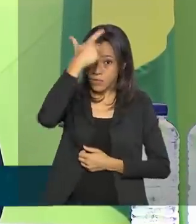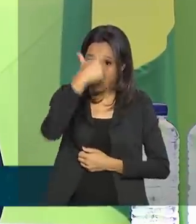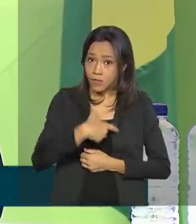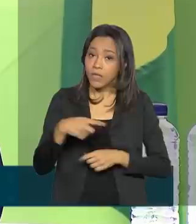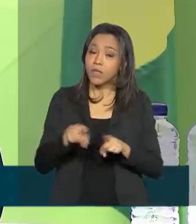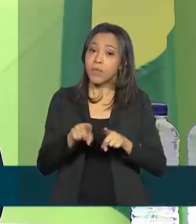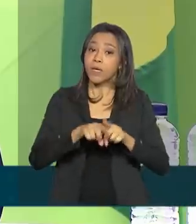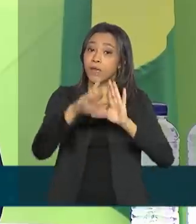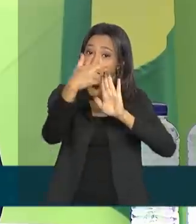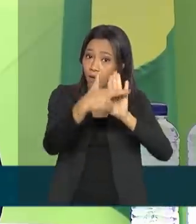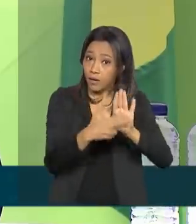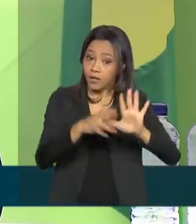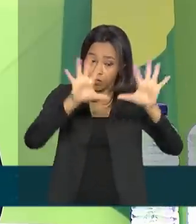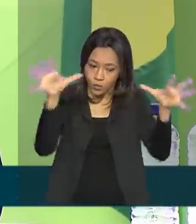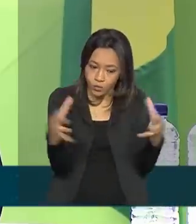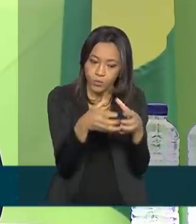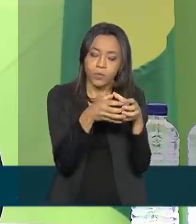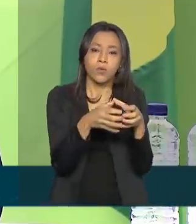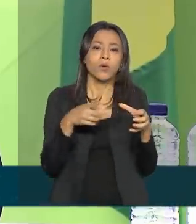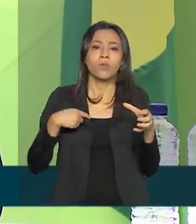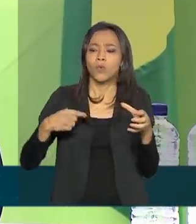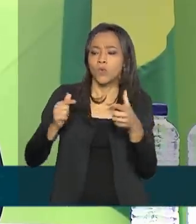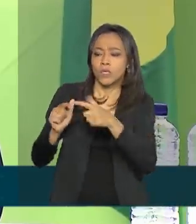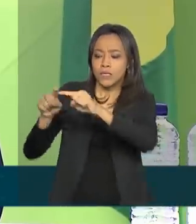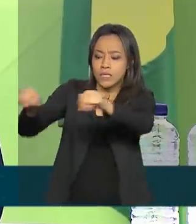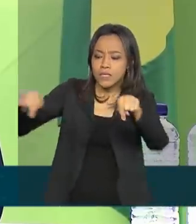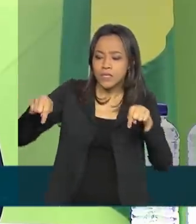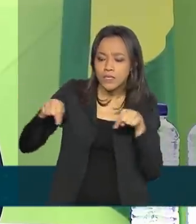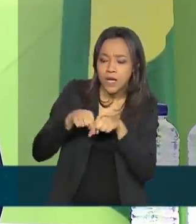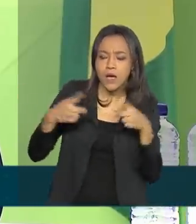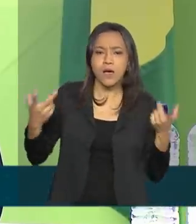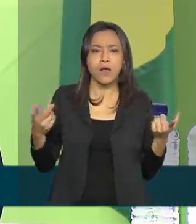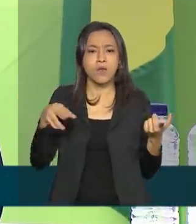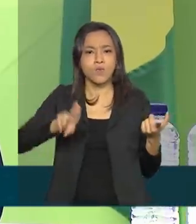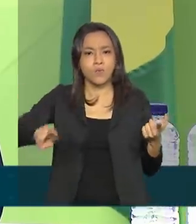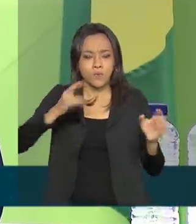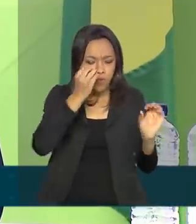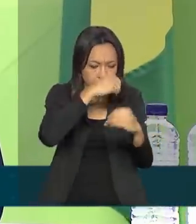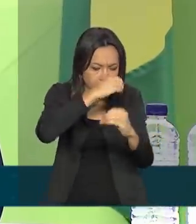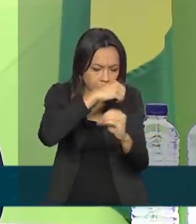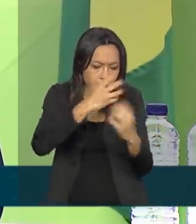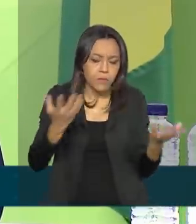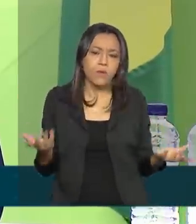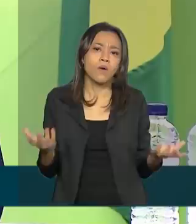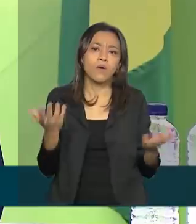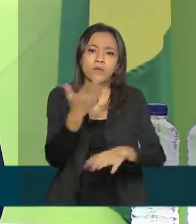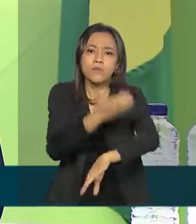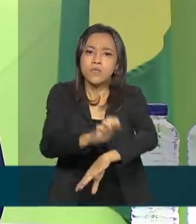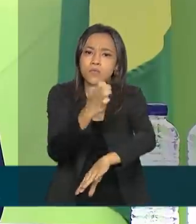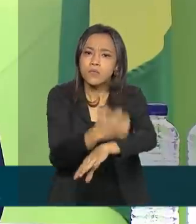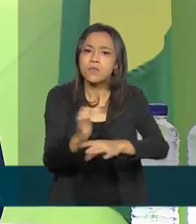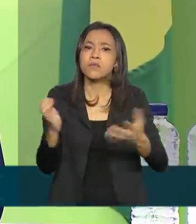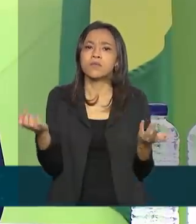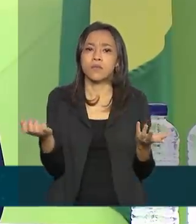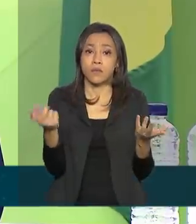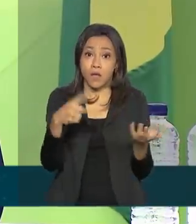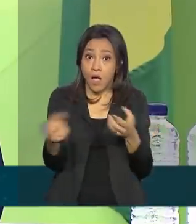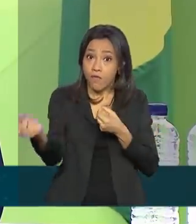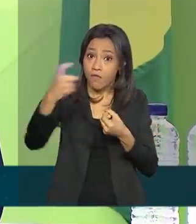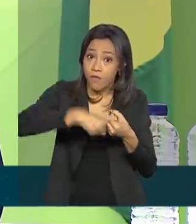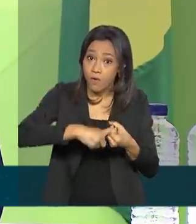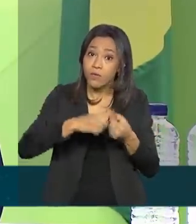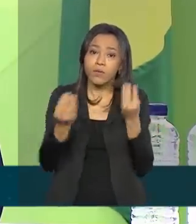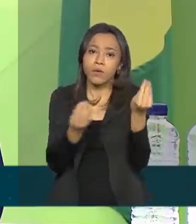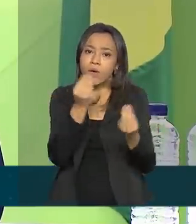coletivas, cenários comuns, salas de aulas, laboratórios, cenários de práticas, critérios para retomada de